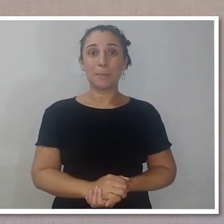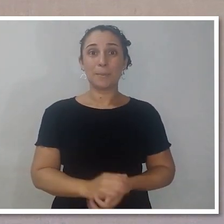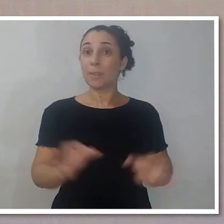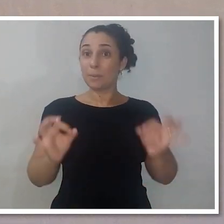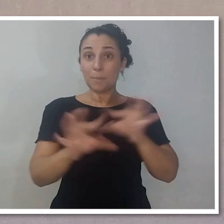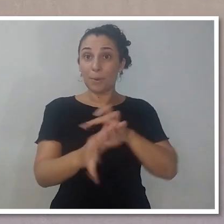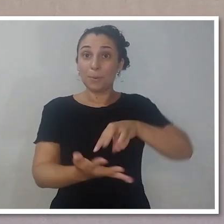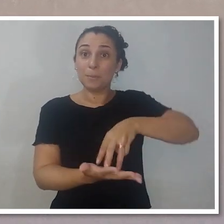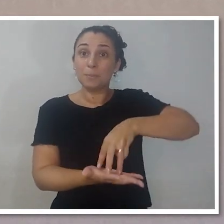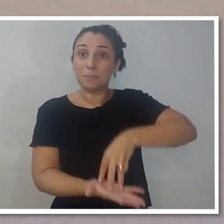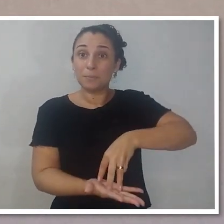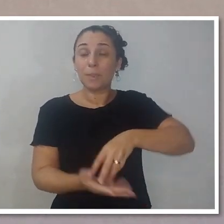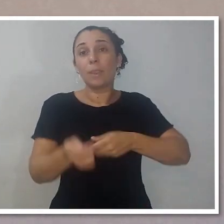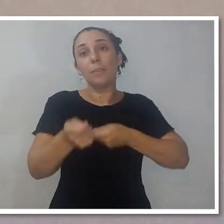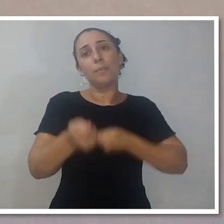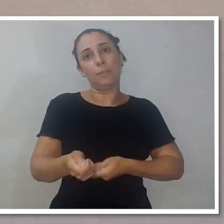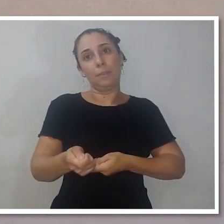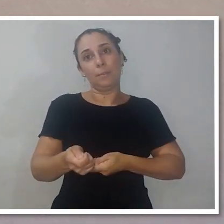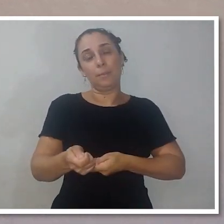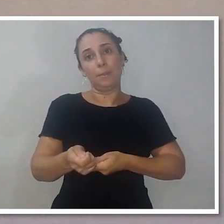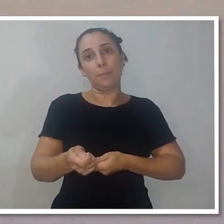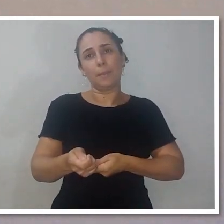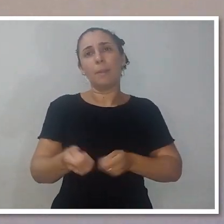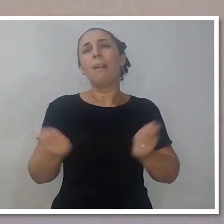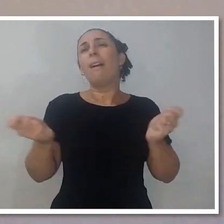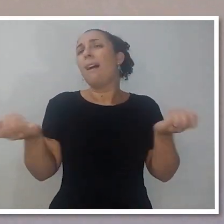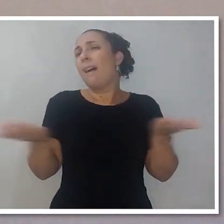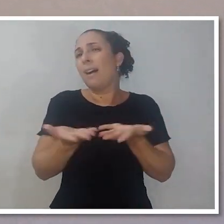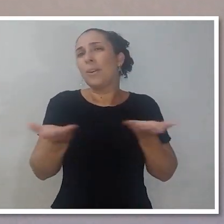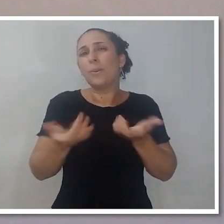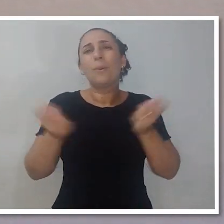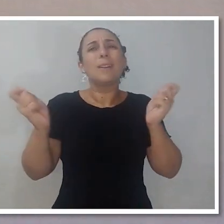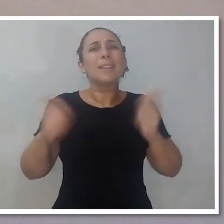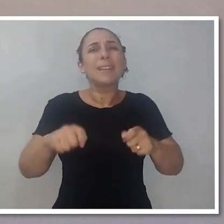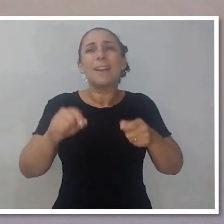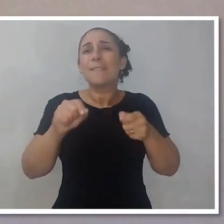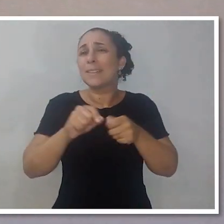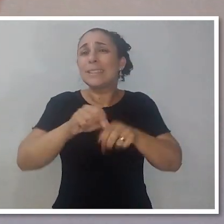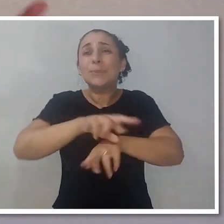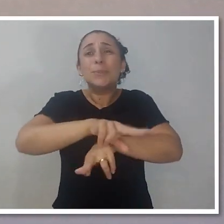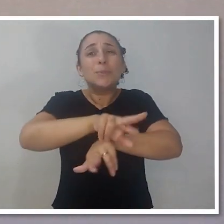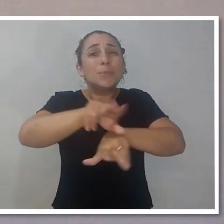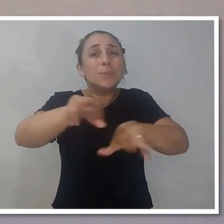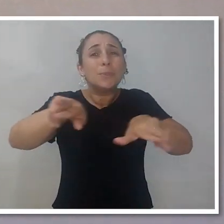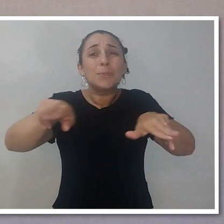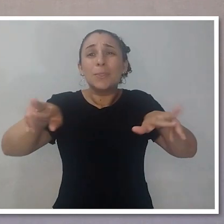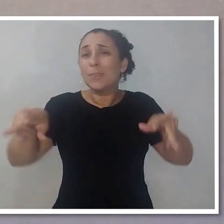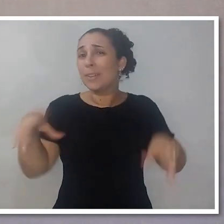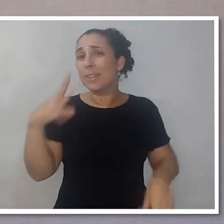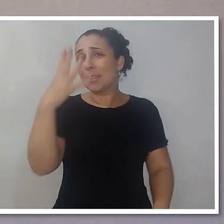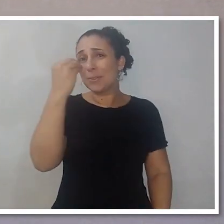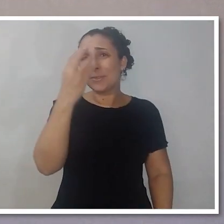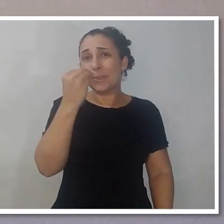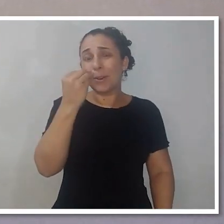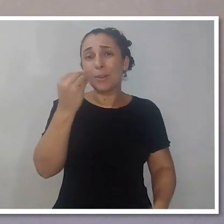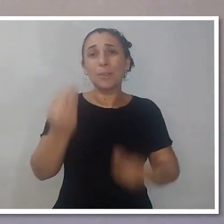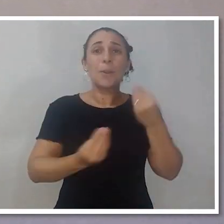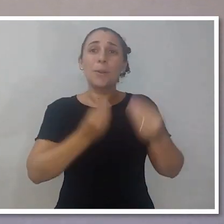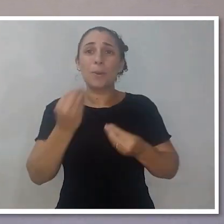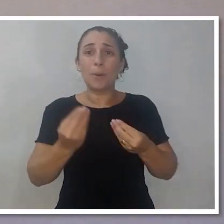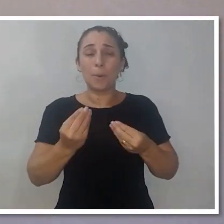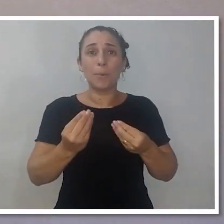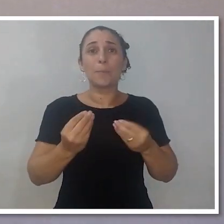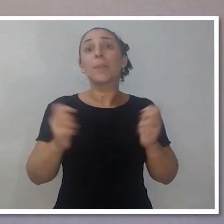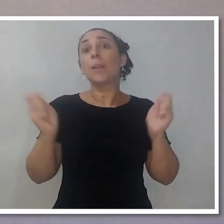Está aqui montado, está firme. Com isso, você tem agora uma infinidade de movimentos que você pode fazer.